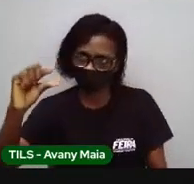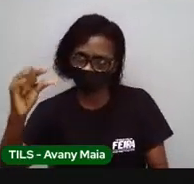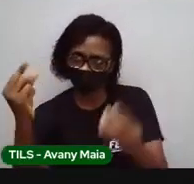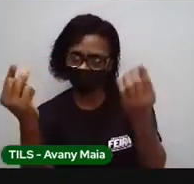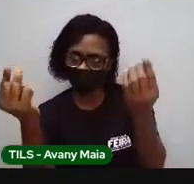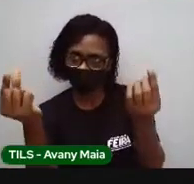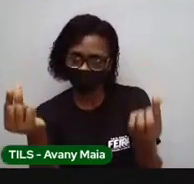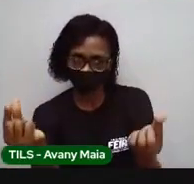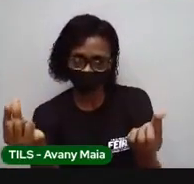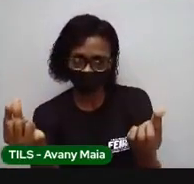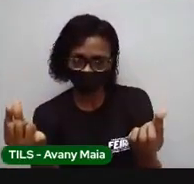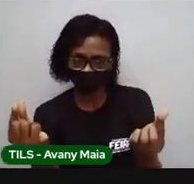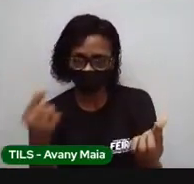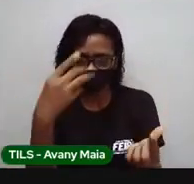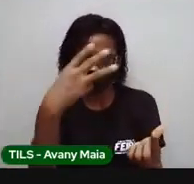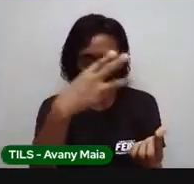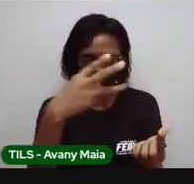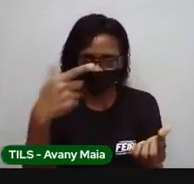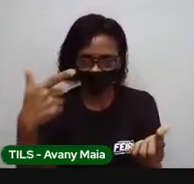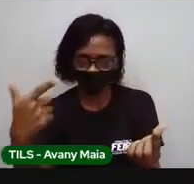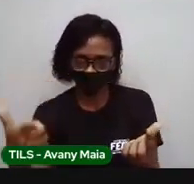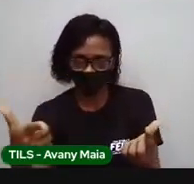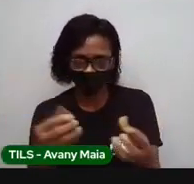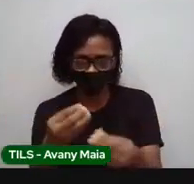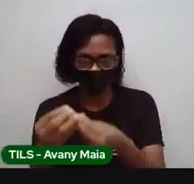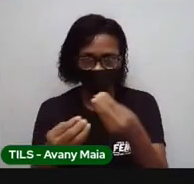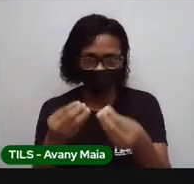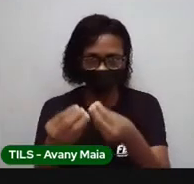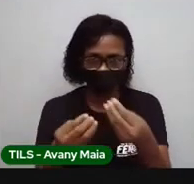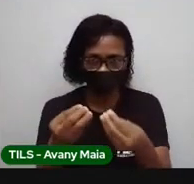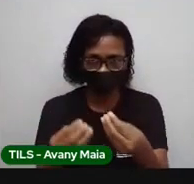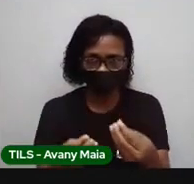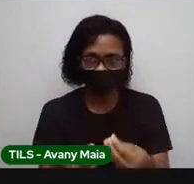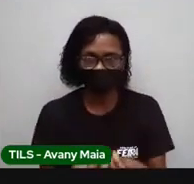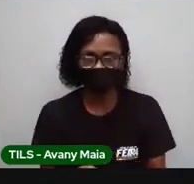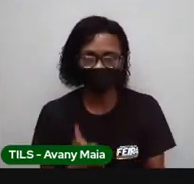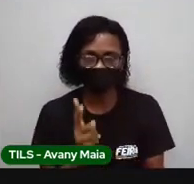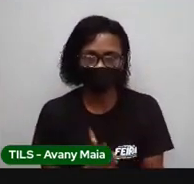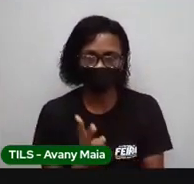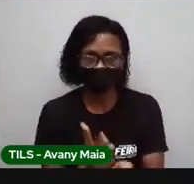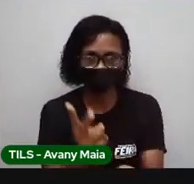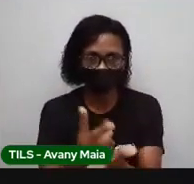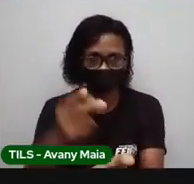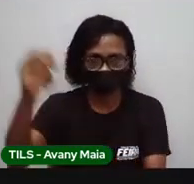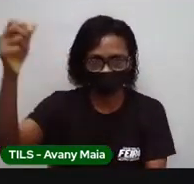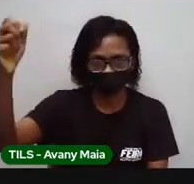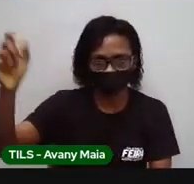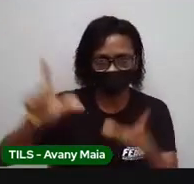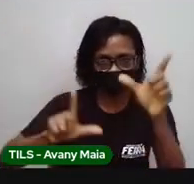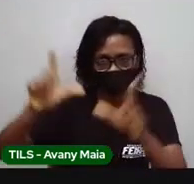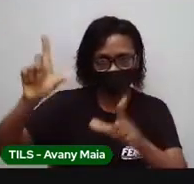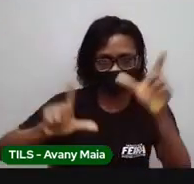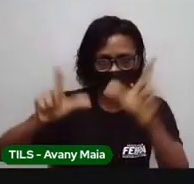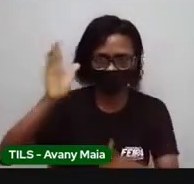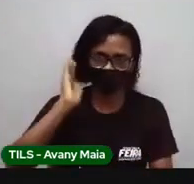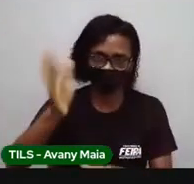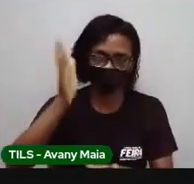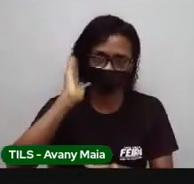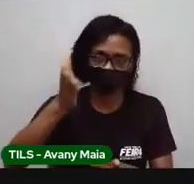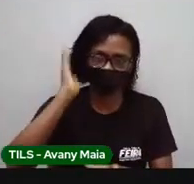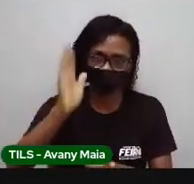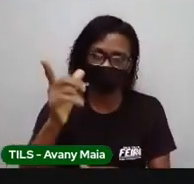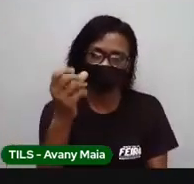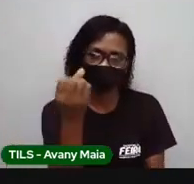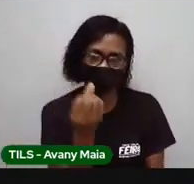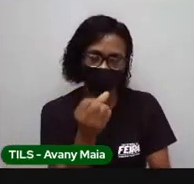Então, supondo que essa TV, com essa potência, permaneça ligada em torno de 6 horas por